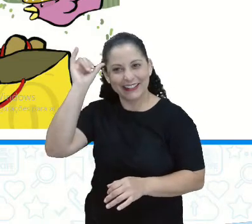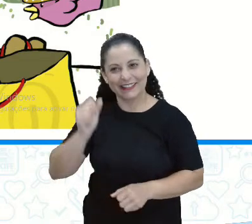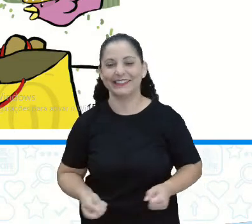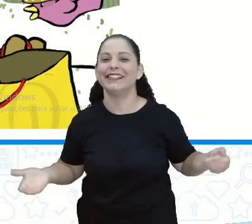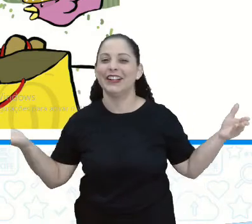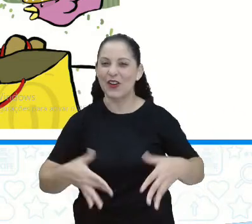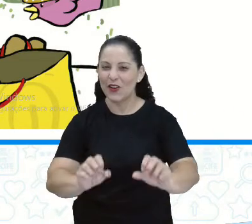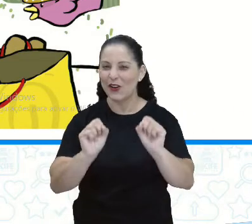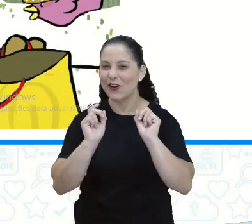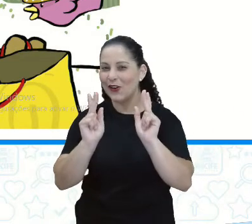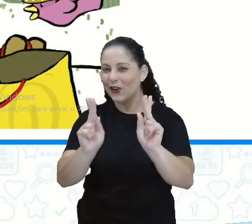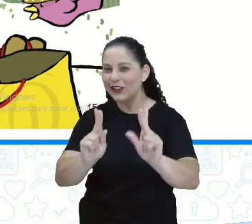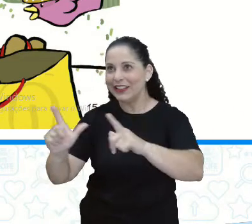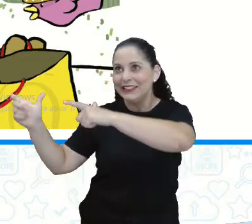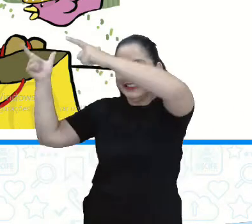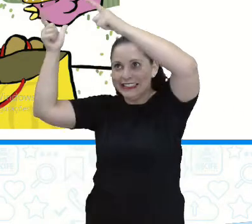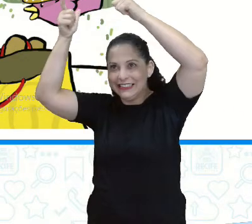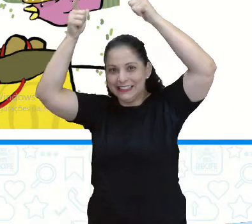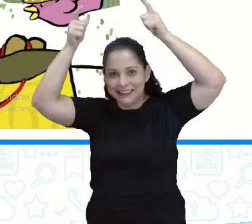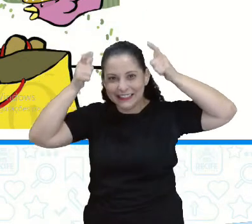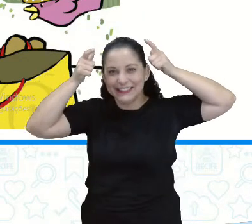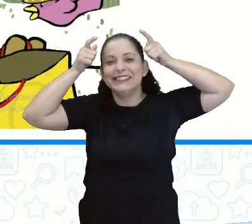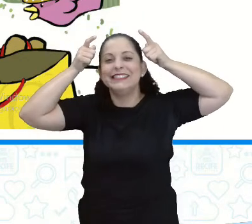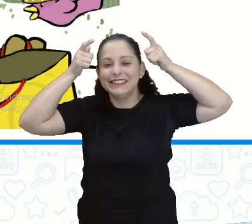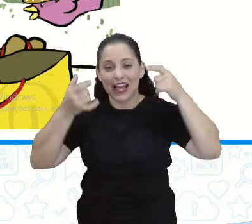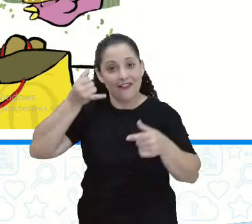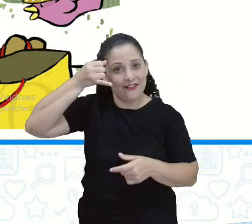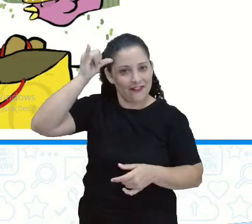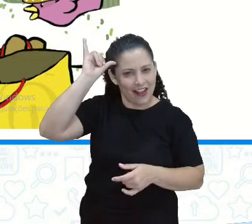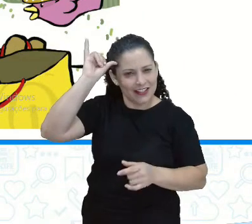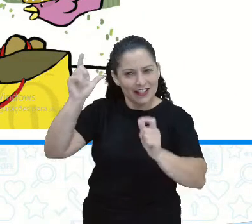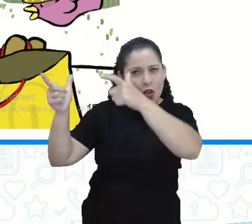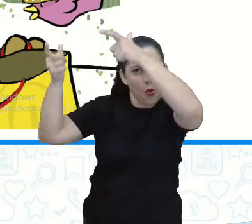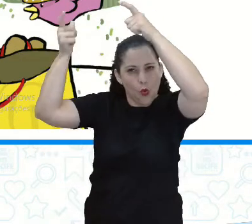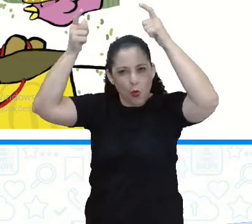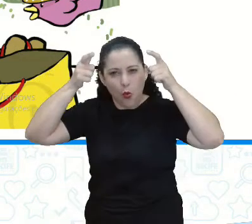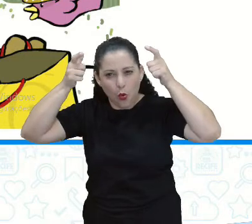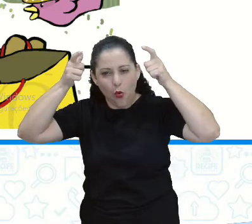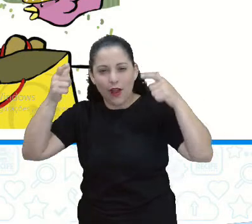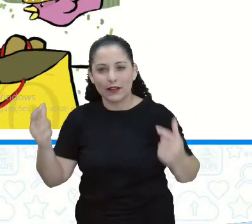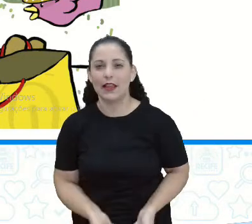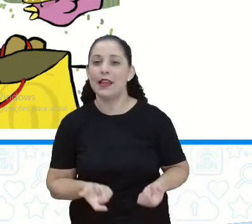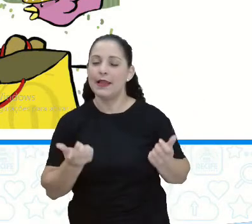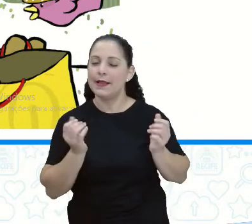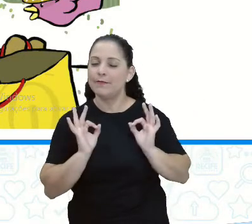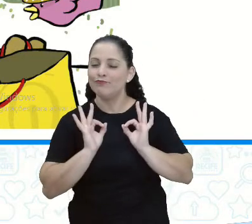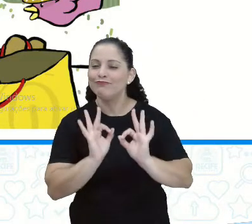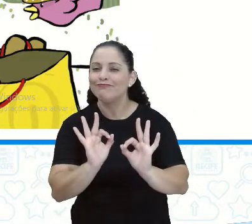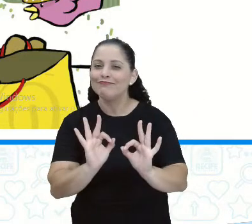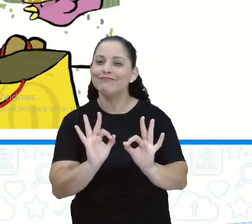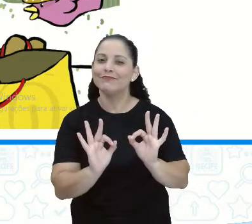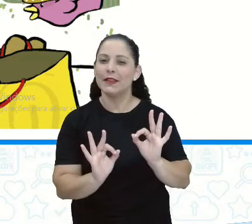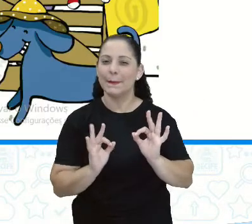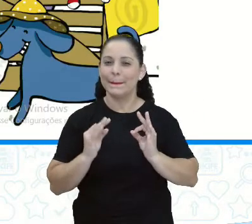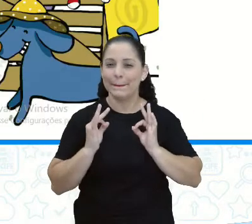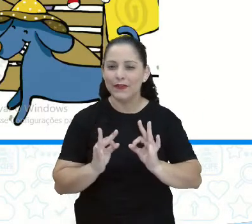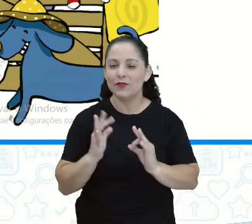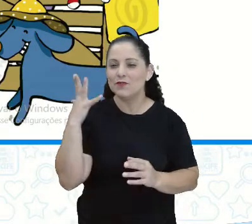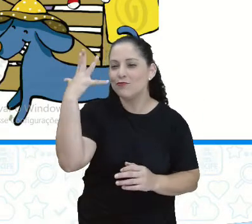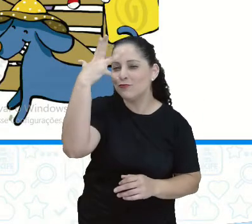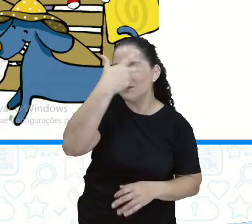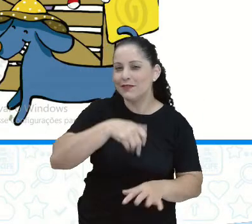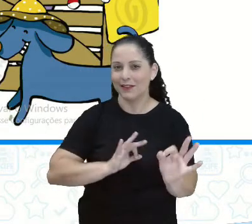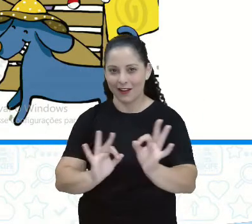Pronto Arrumou a vaquinha Colocou um chapéu na vaquinha Não é igual Para ficar bem bacana aí a foto